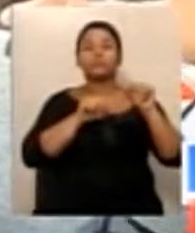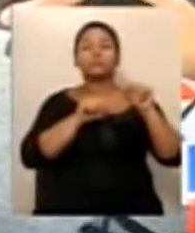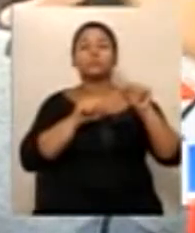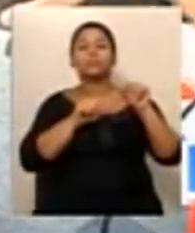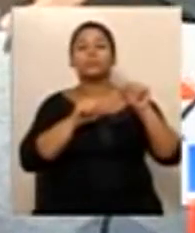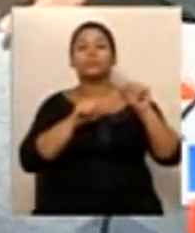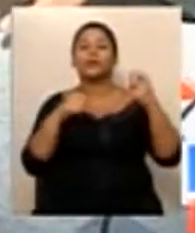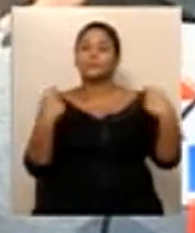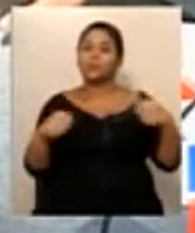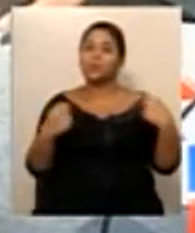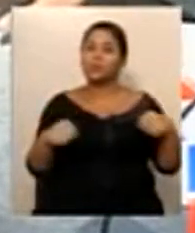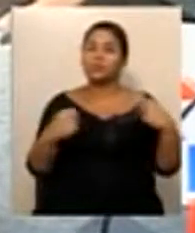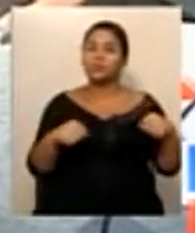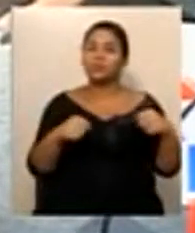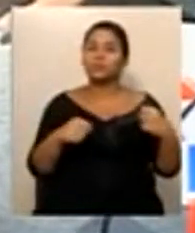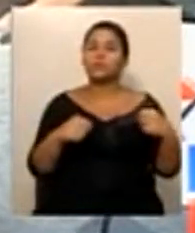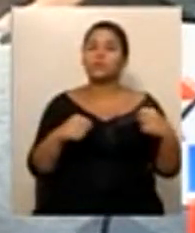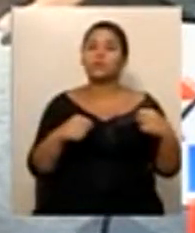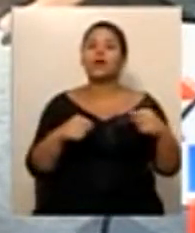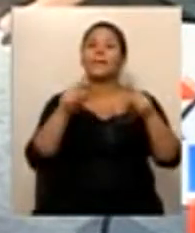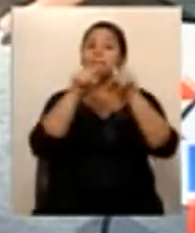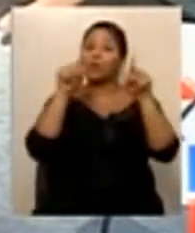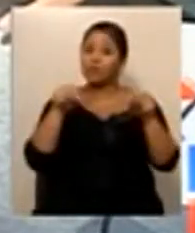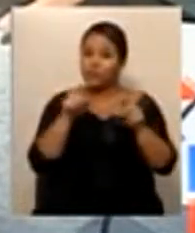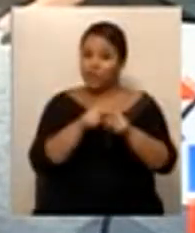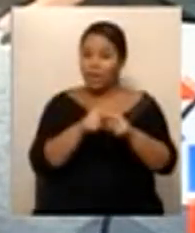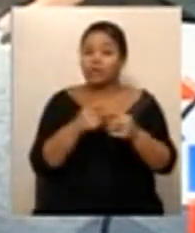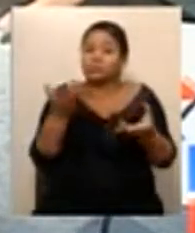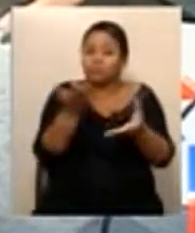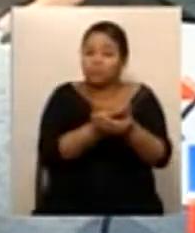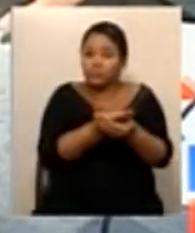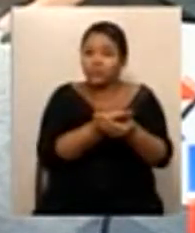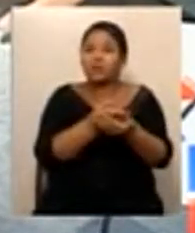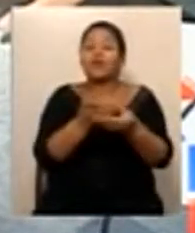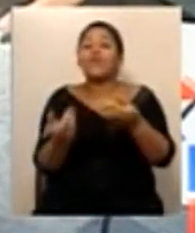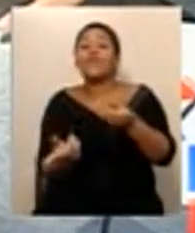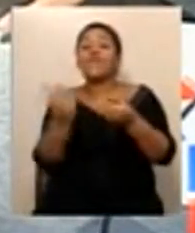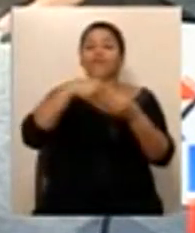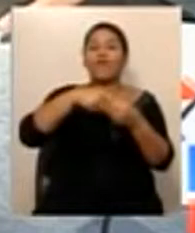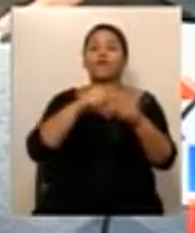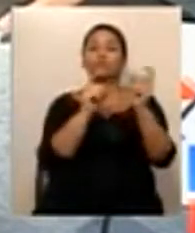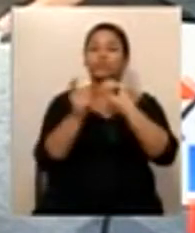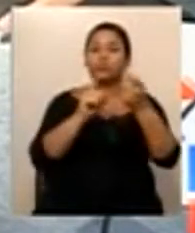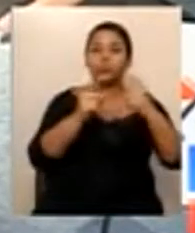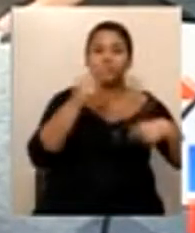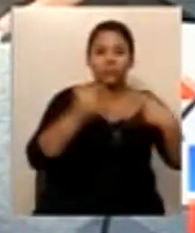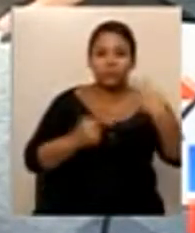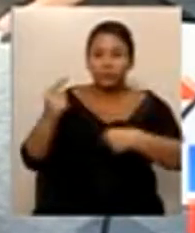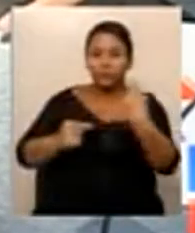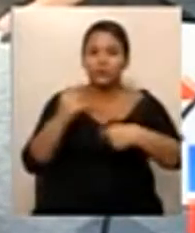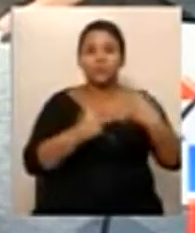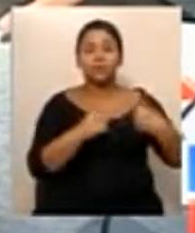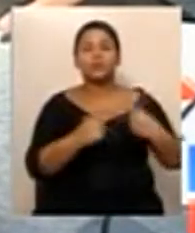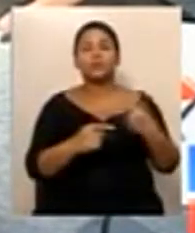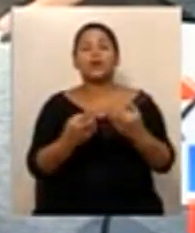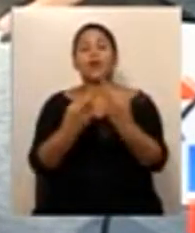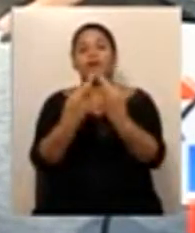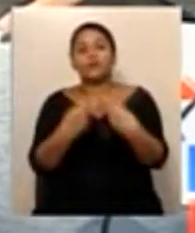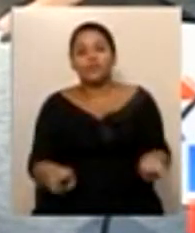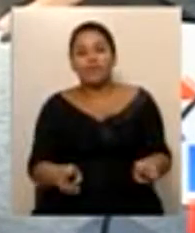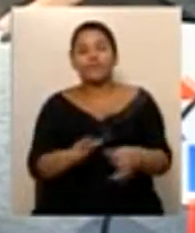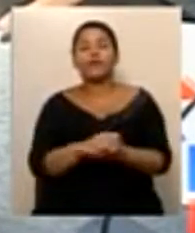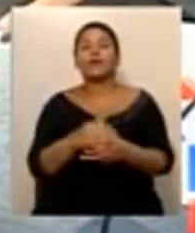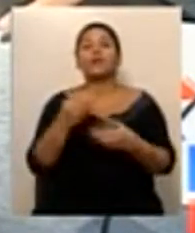necessário também que esses dois projetos corressem paralelamente para a gente, de uma só vez, decidir sobre as eleições,